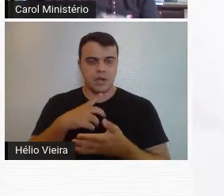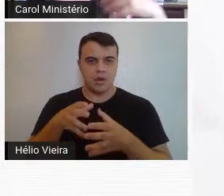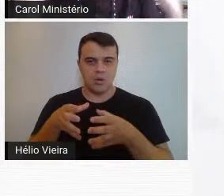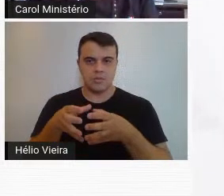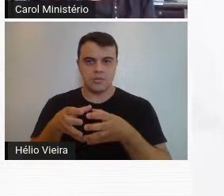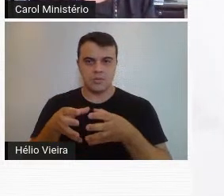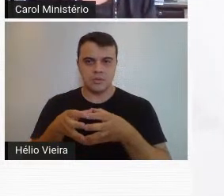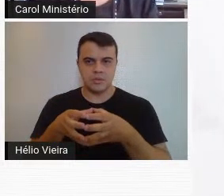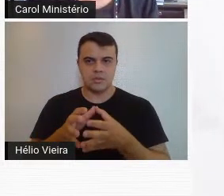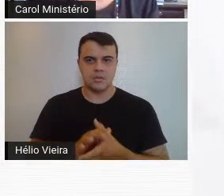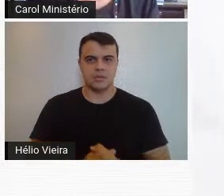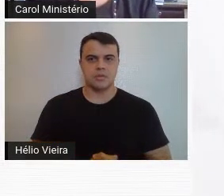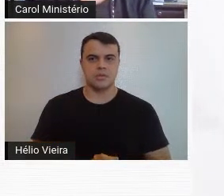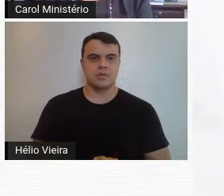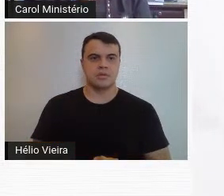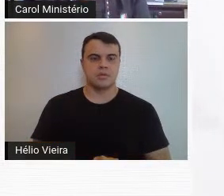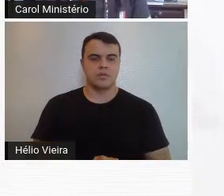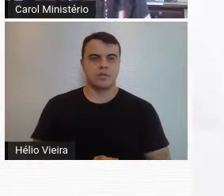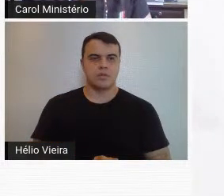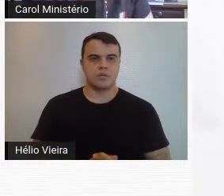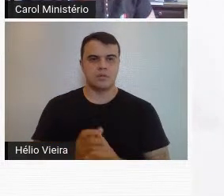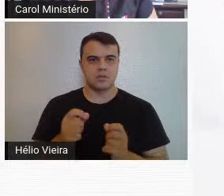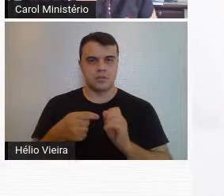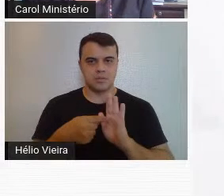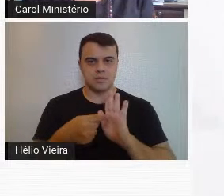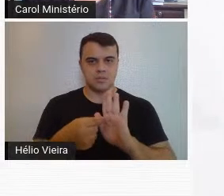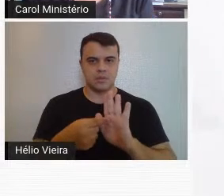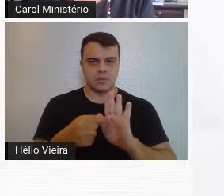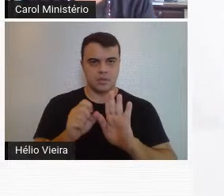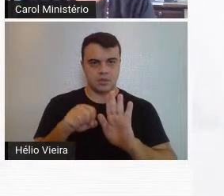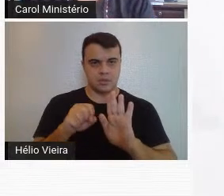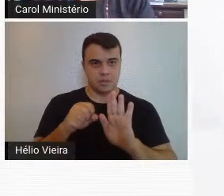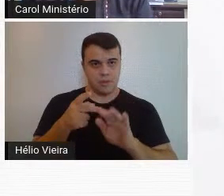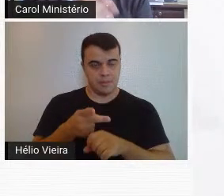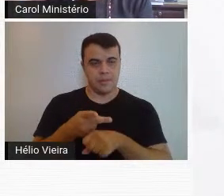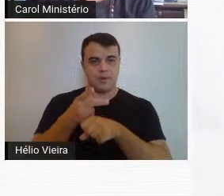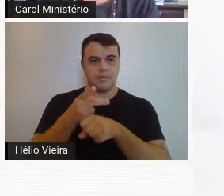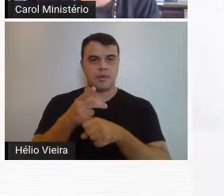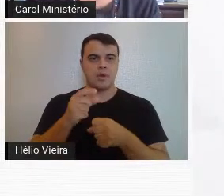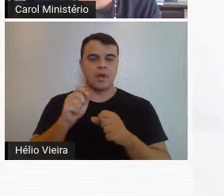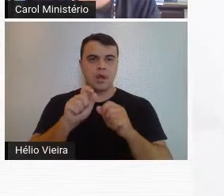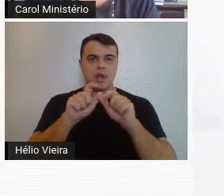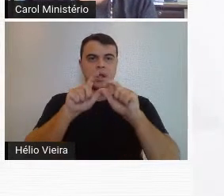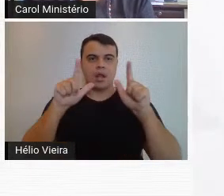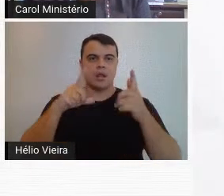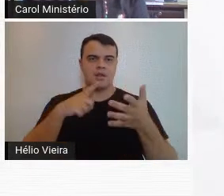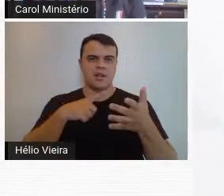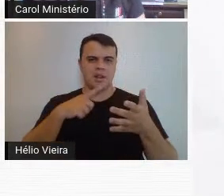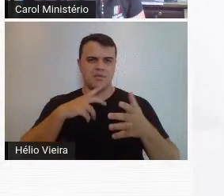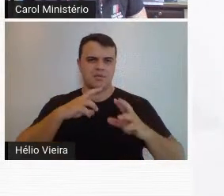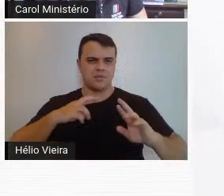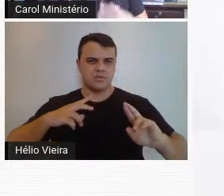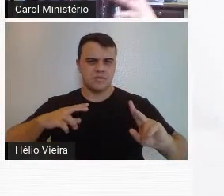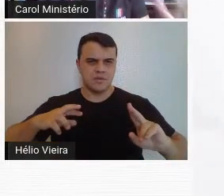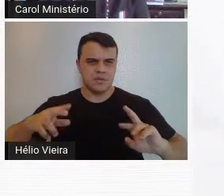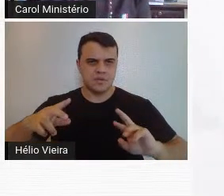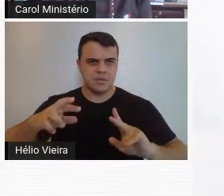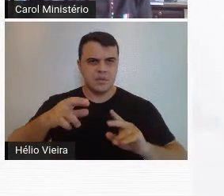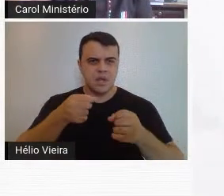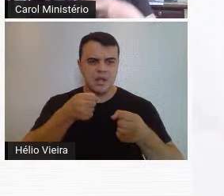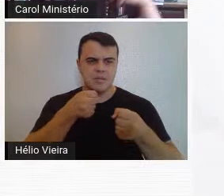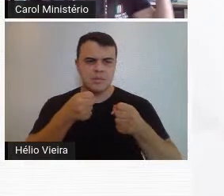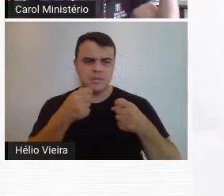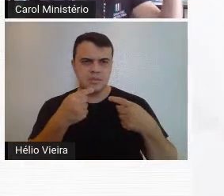e aí eu vou apresentar aqui alguns que foram premiados, tá? É claro que também houve uma ampla cobertura da imprensa, com